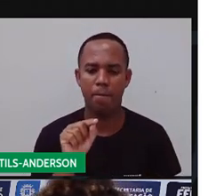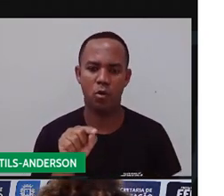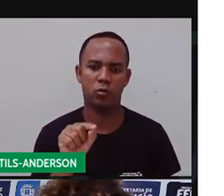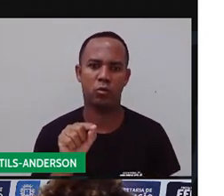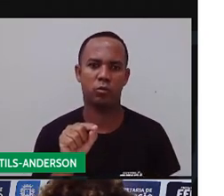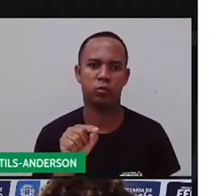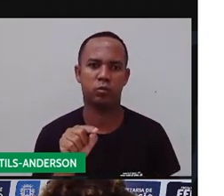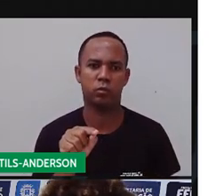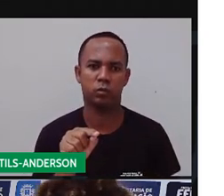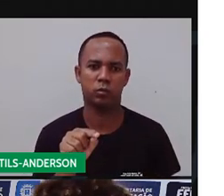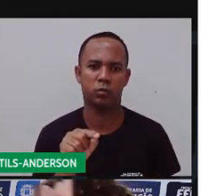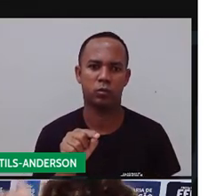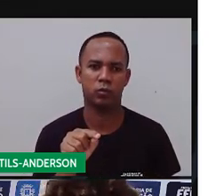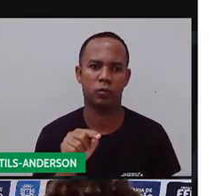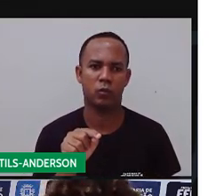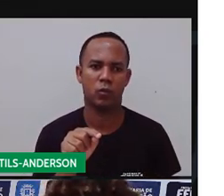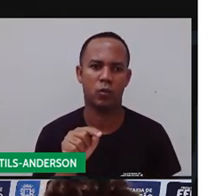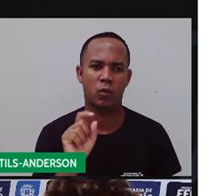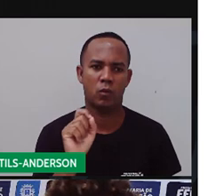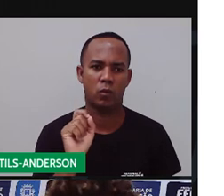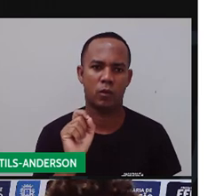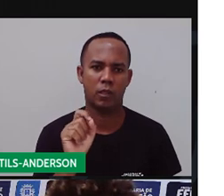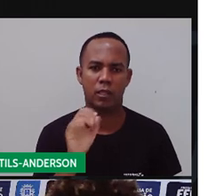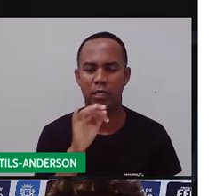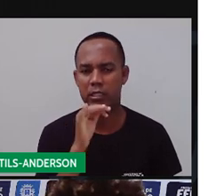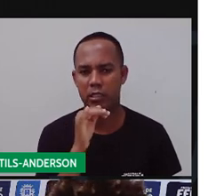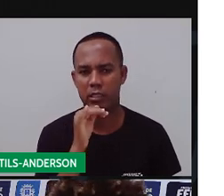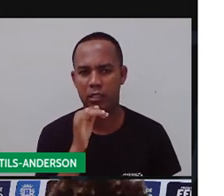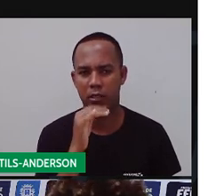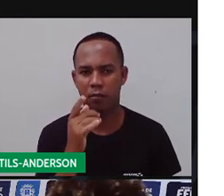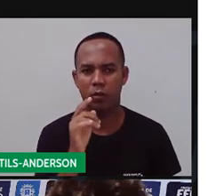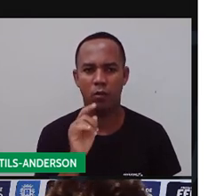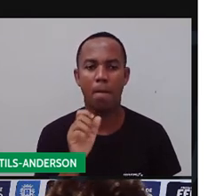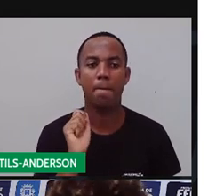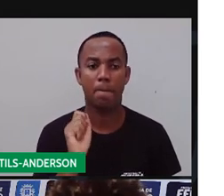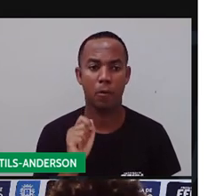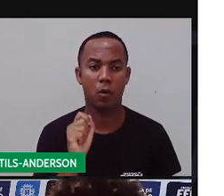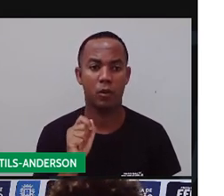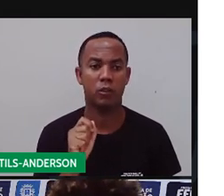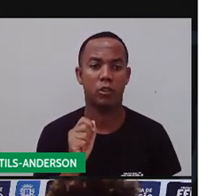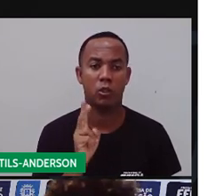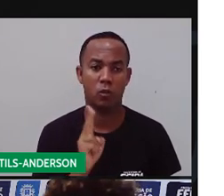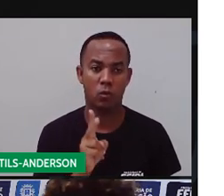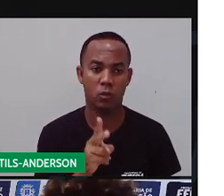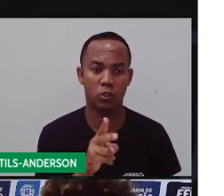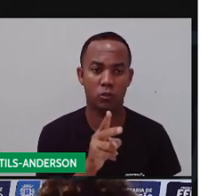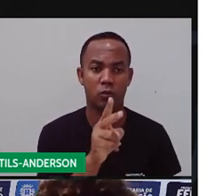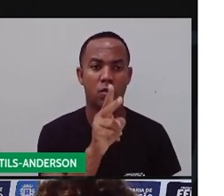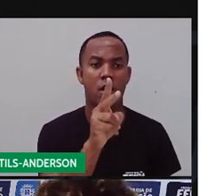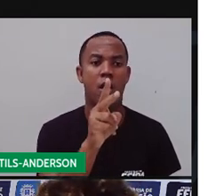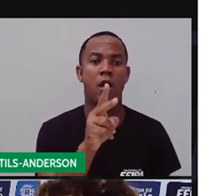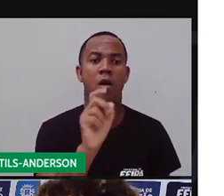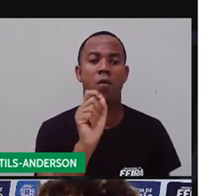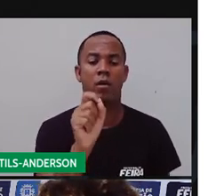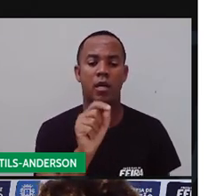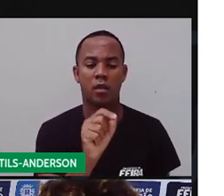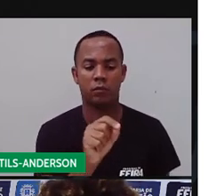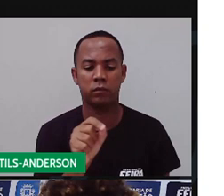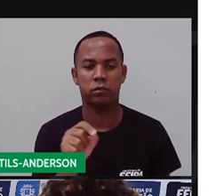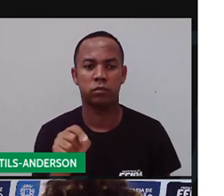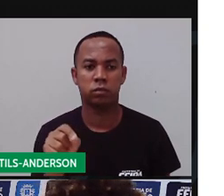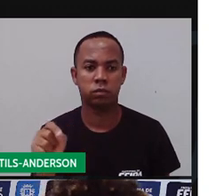quando eu dou o ponto final, Anderson, eu vou, ó. Eu posso ir para o próximo parágrafo. Ou eu posso continuar na mesma linha.